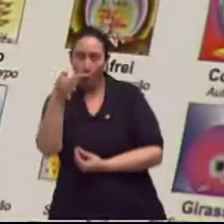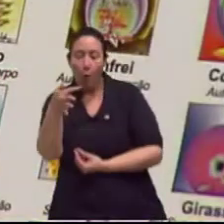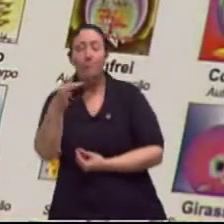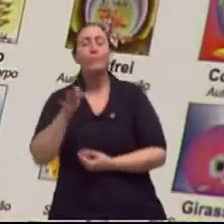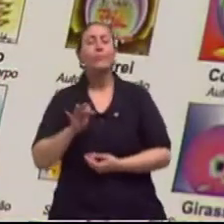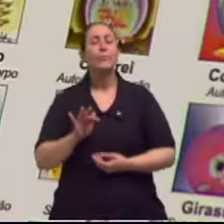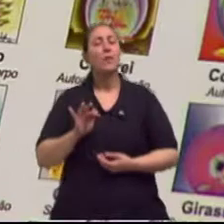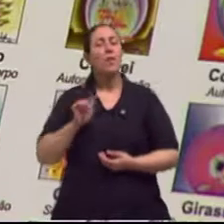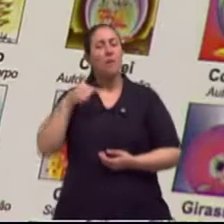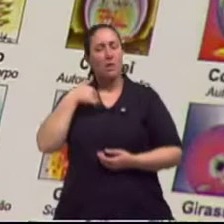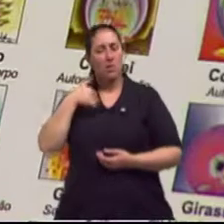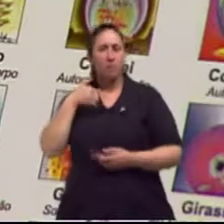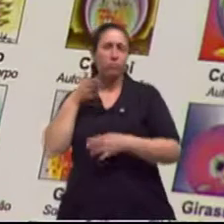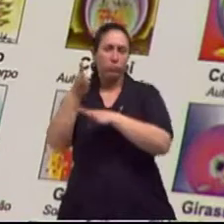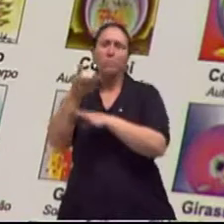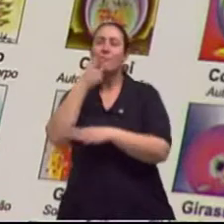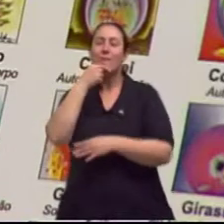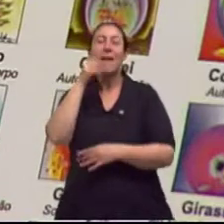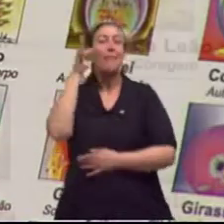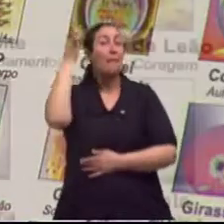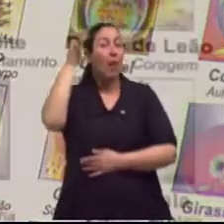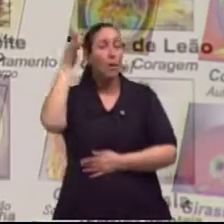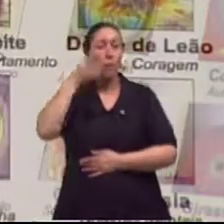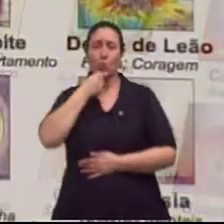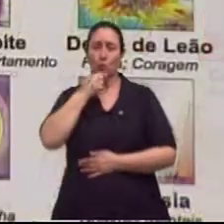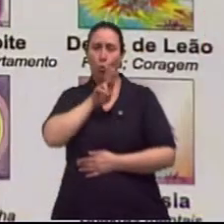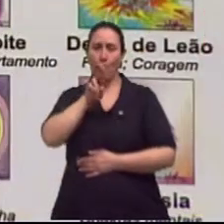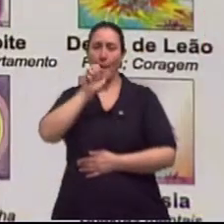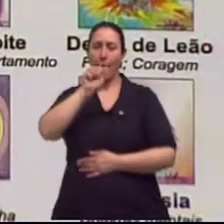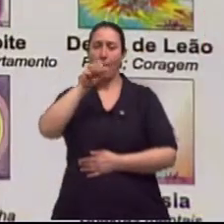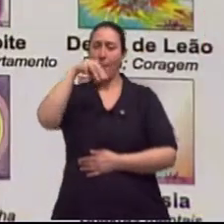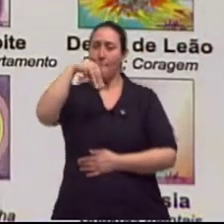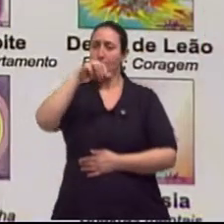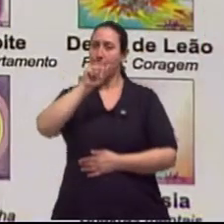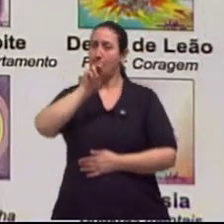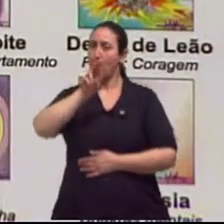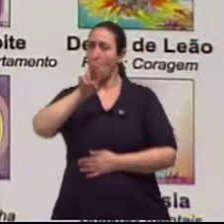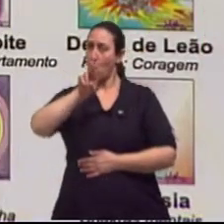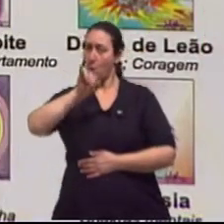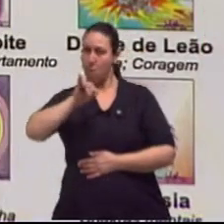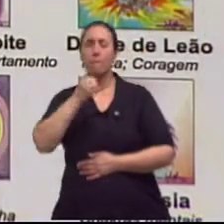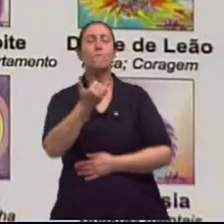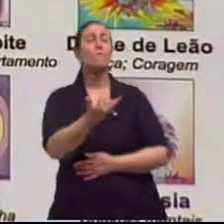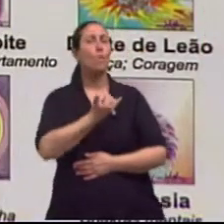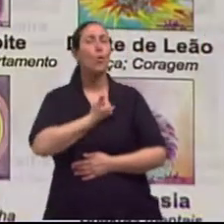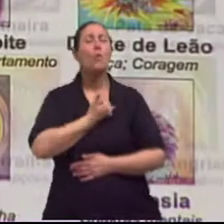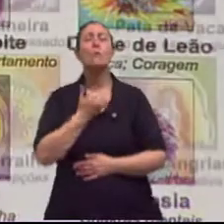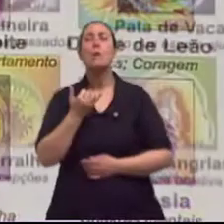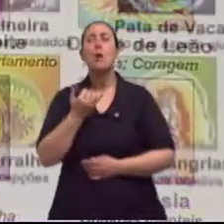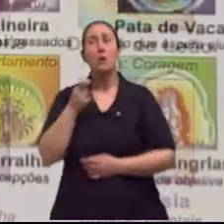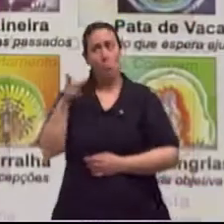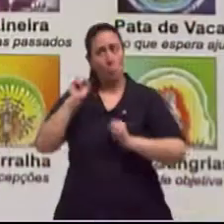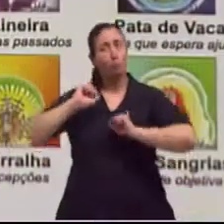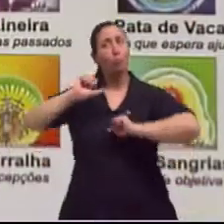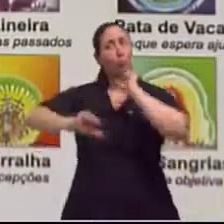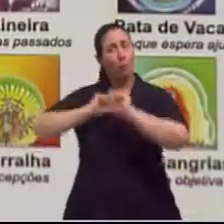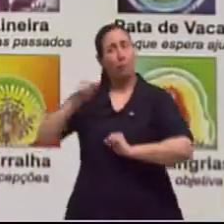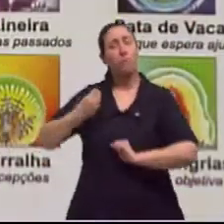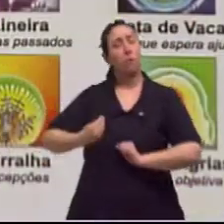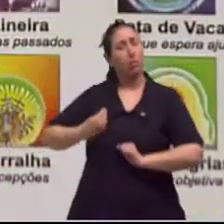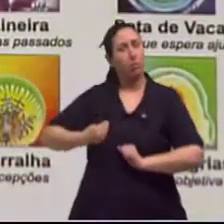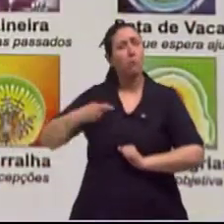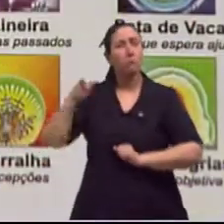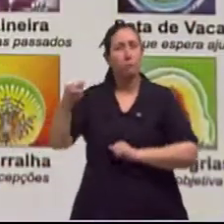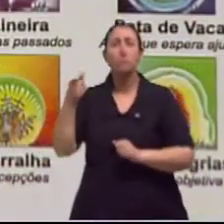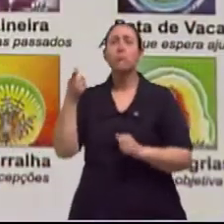o terapeuta, a Mauri, disse, falou para mim, pode haver grandes mudanças na tua vida. Pode haver uma grande mudança na